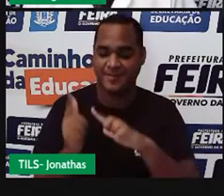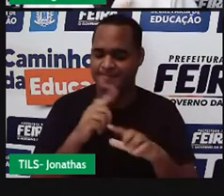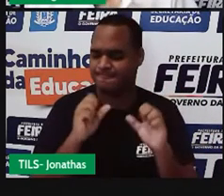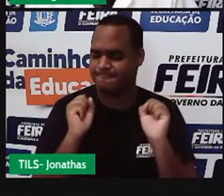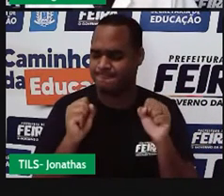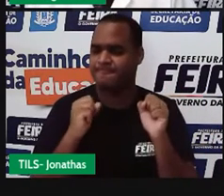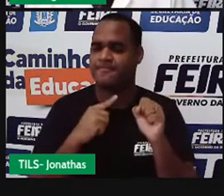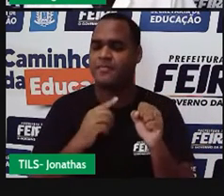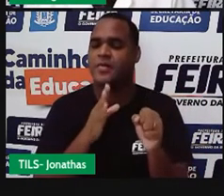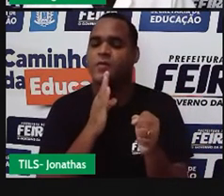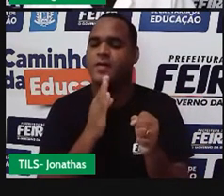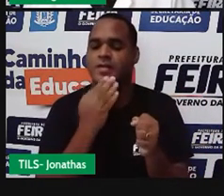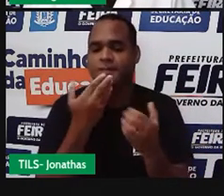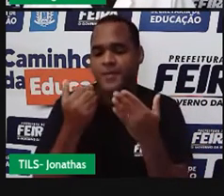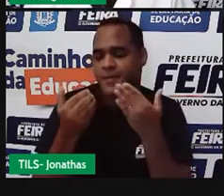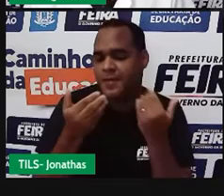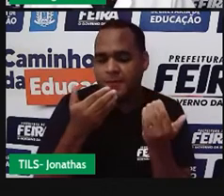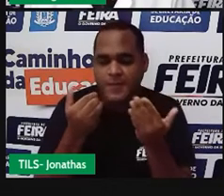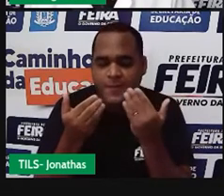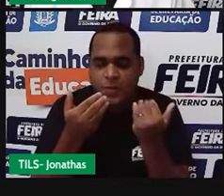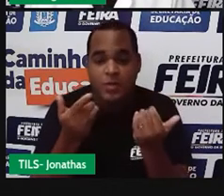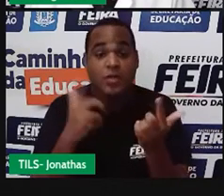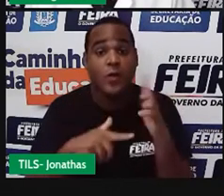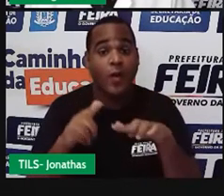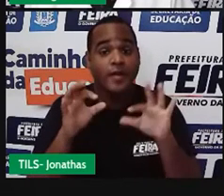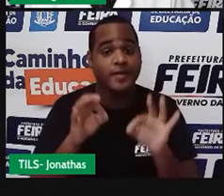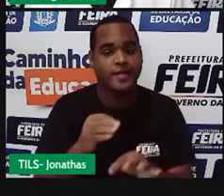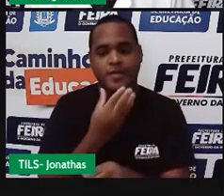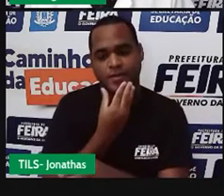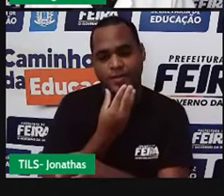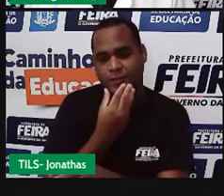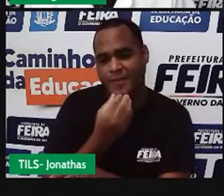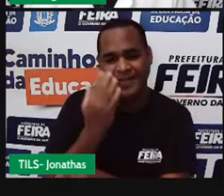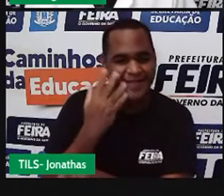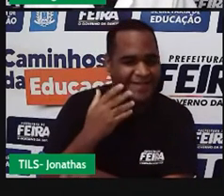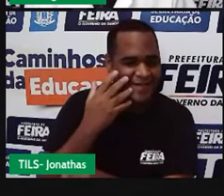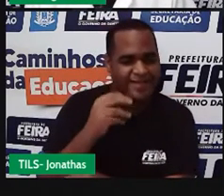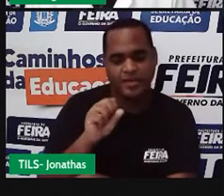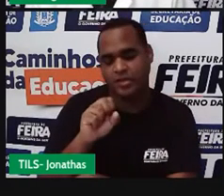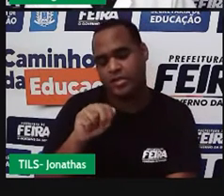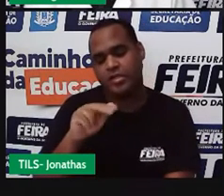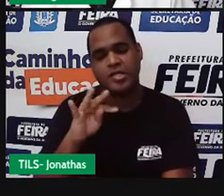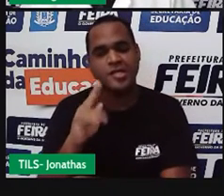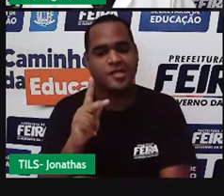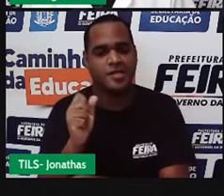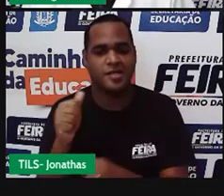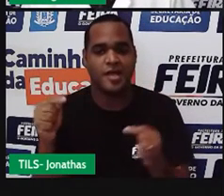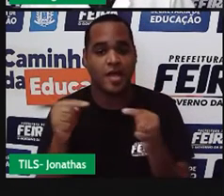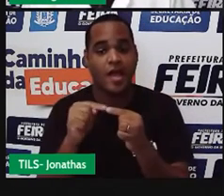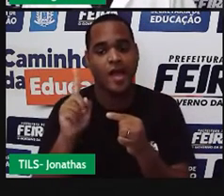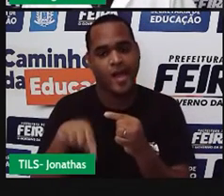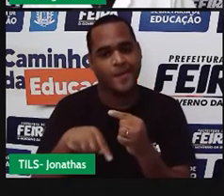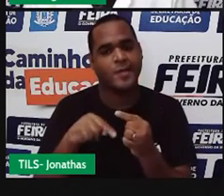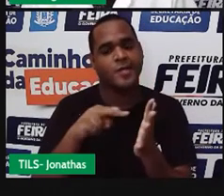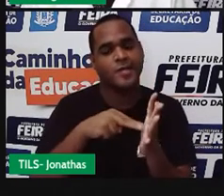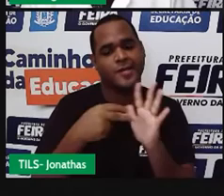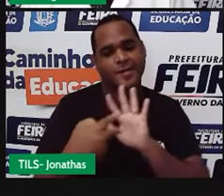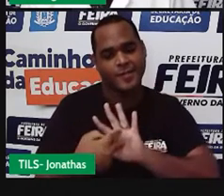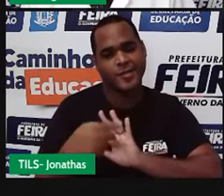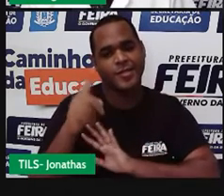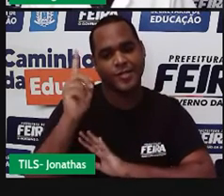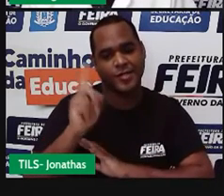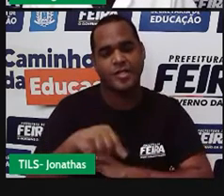desse personagem aí, desse camaradinha chamado Seninha, que faz referência, claro, né?